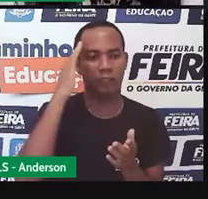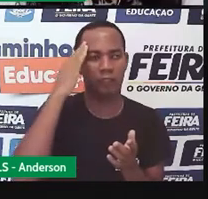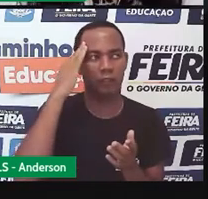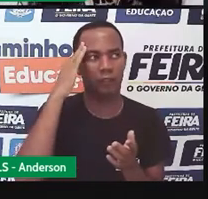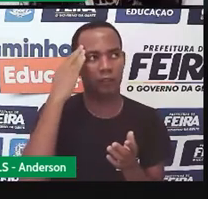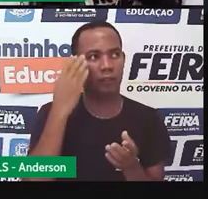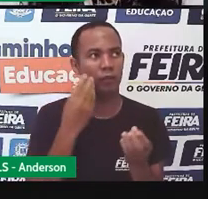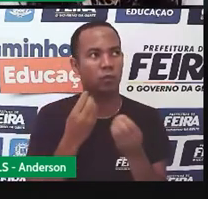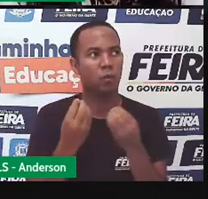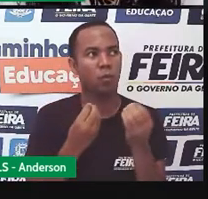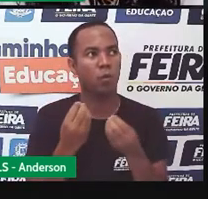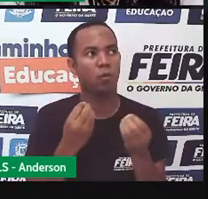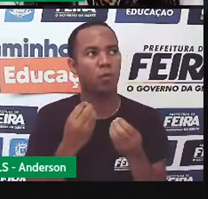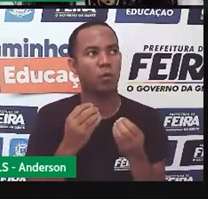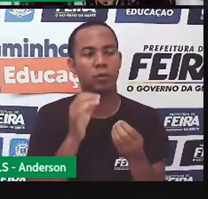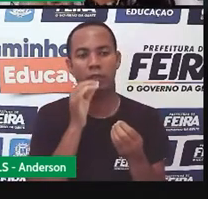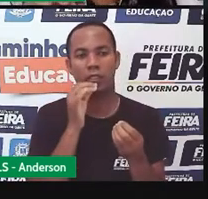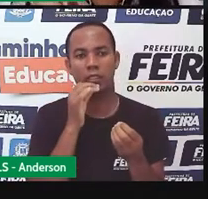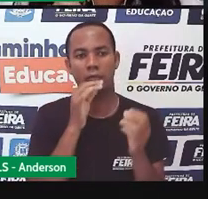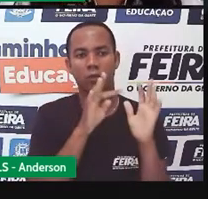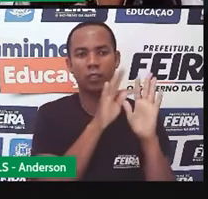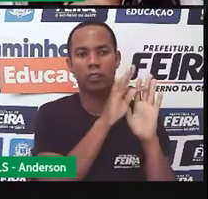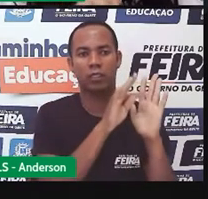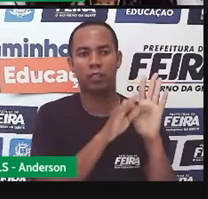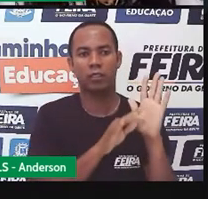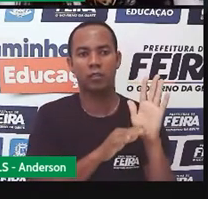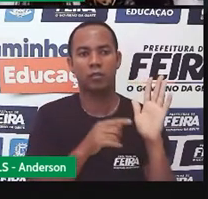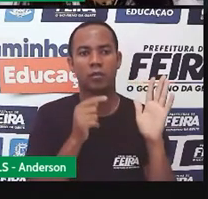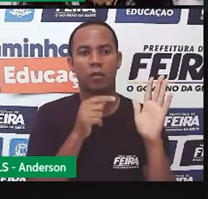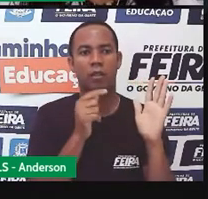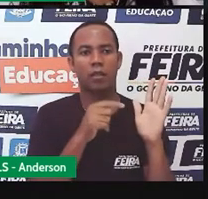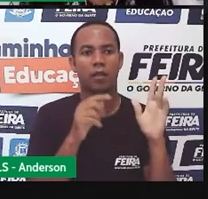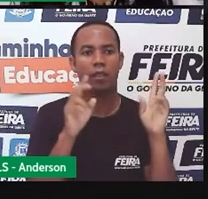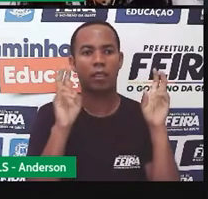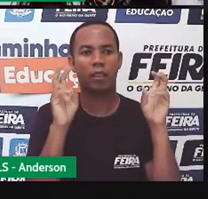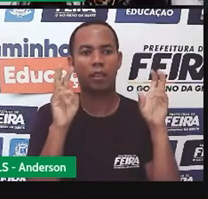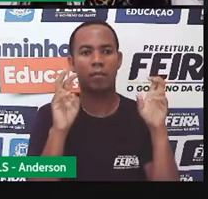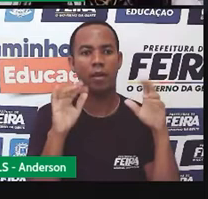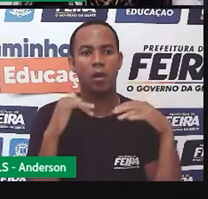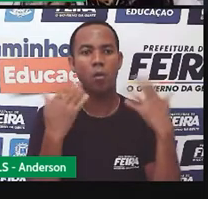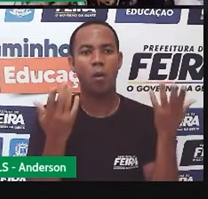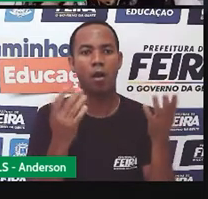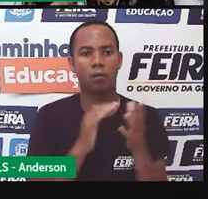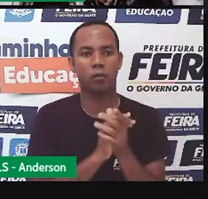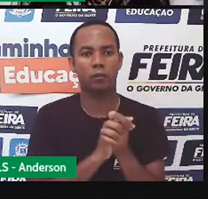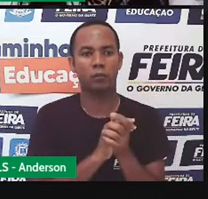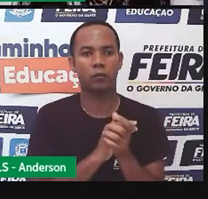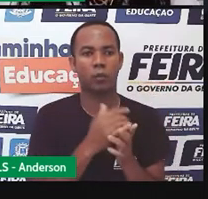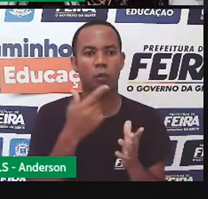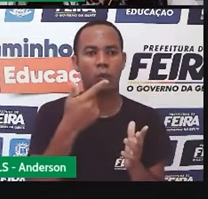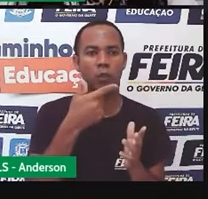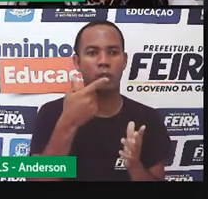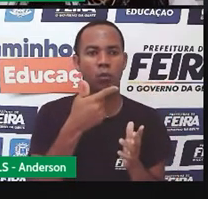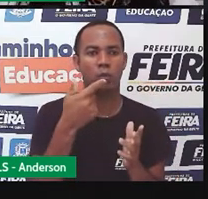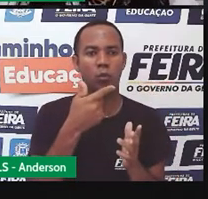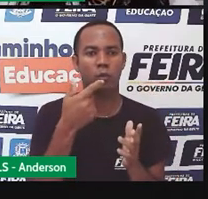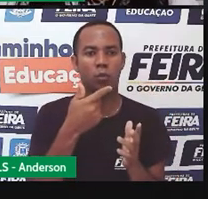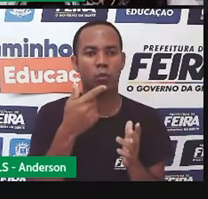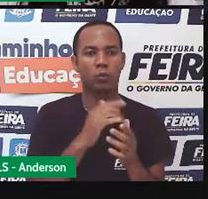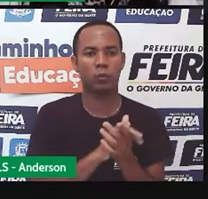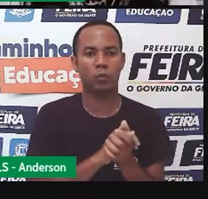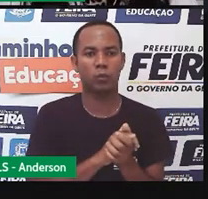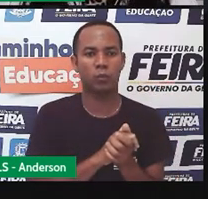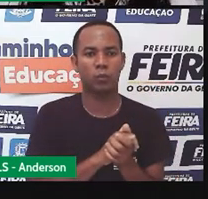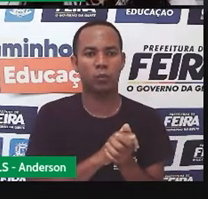o que teria no texto? O título logo abaixo, o segundo título da manchete.